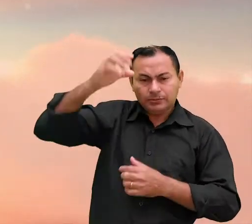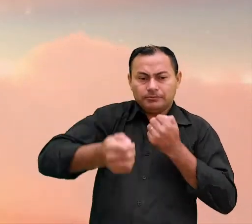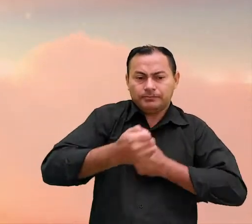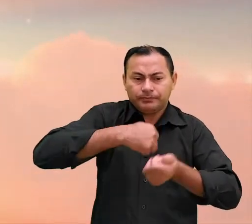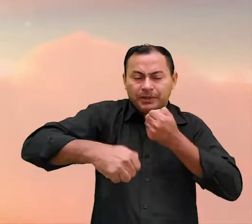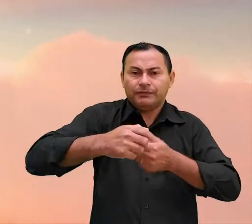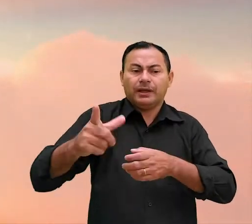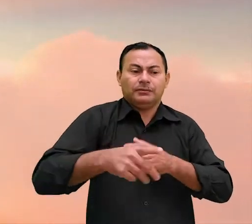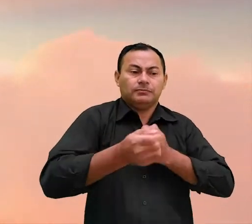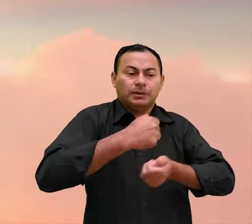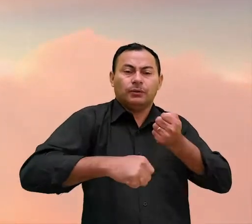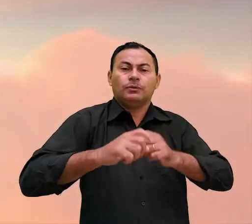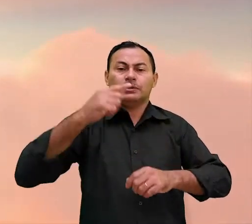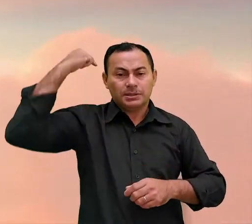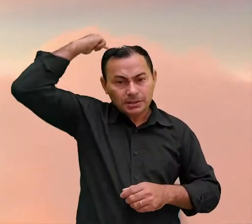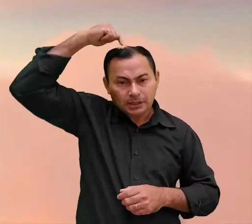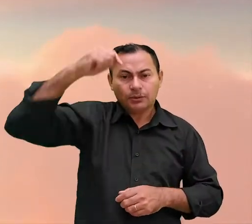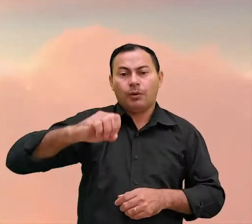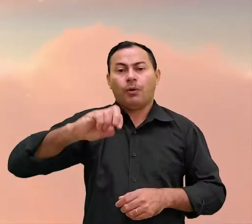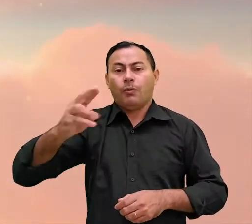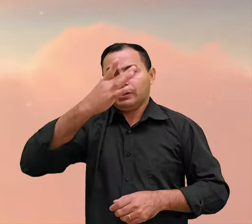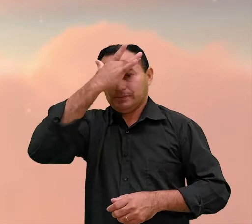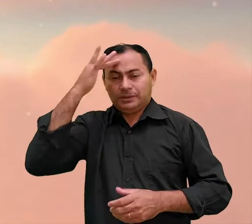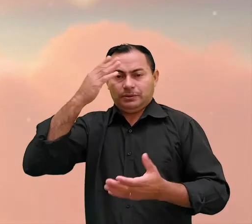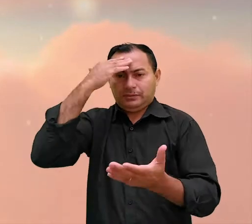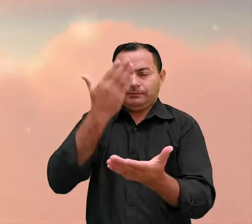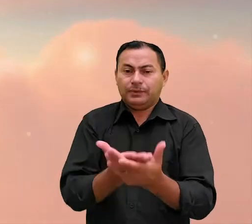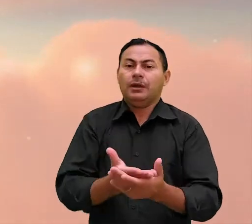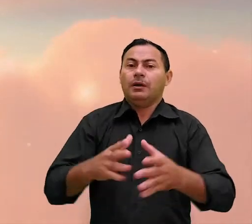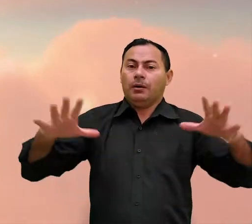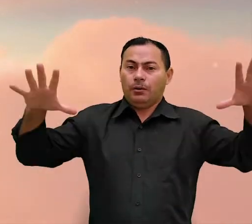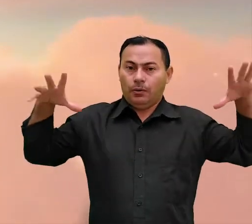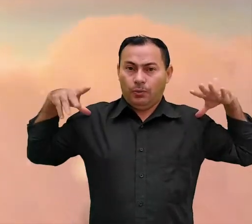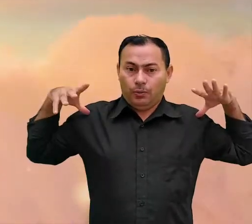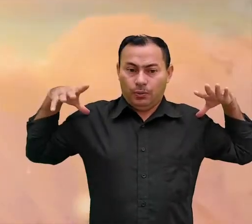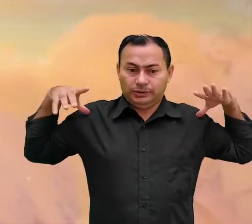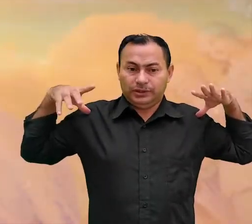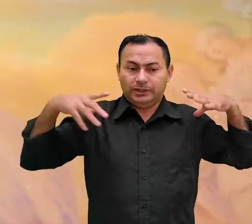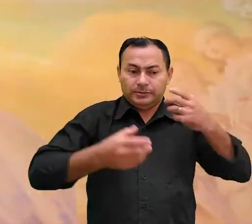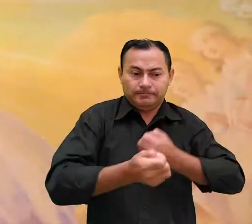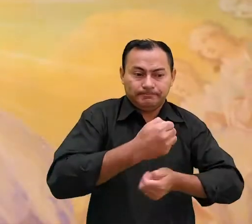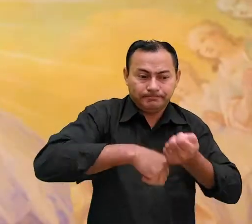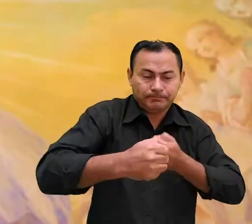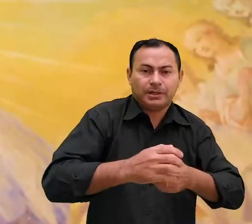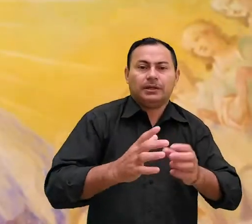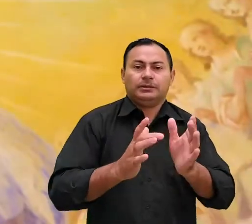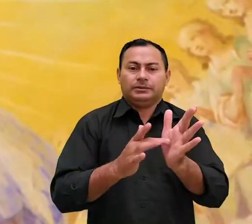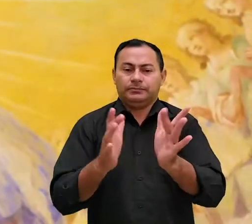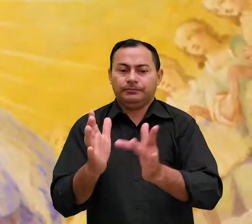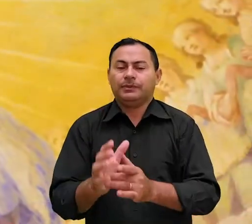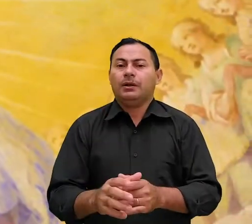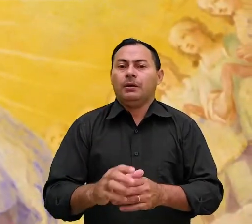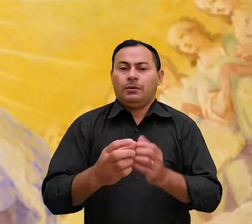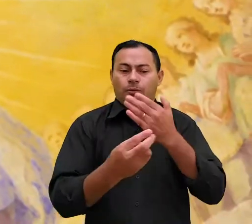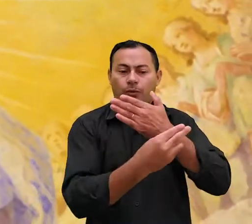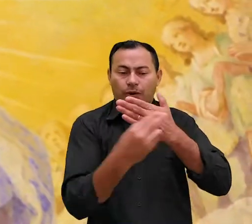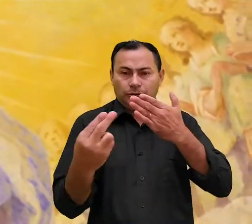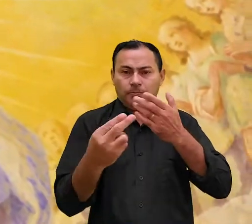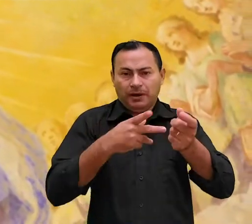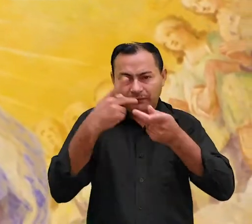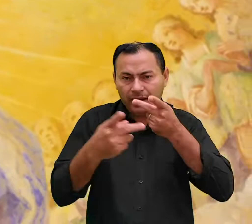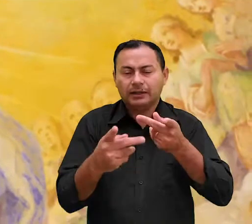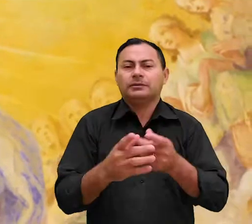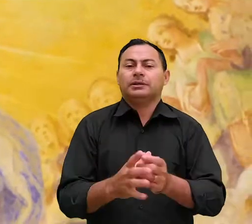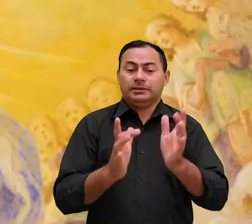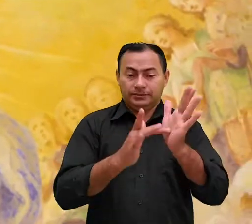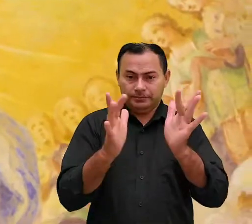ministrar aos santos ou aos crentes Os anjos ministraram para Jesus Cristo O autor fecha